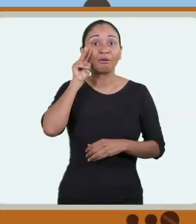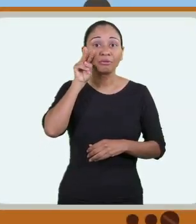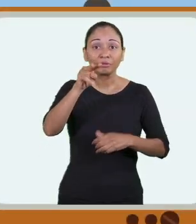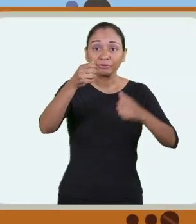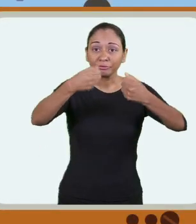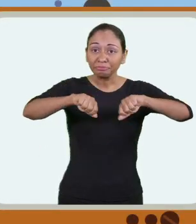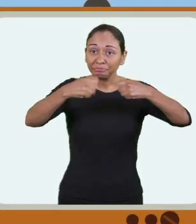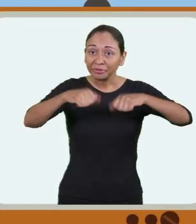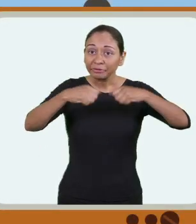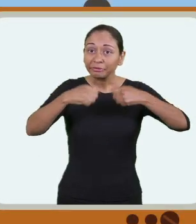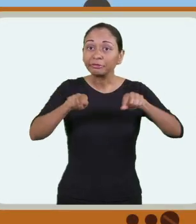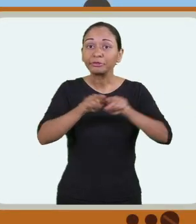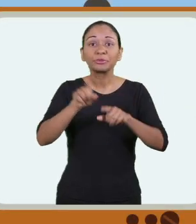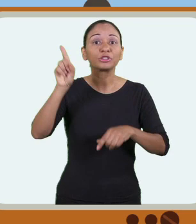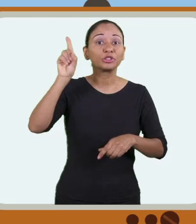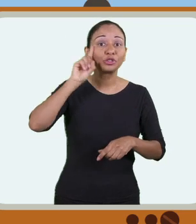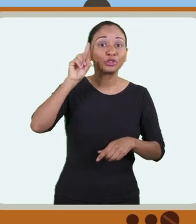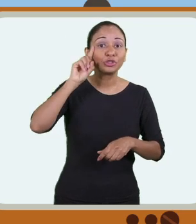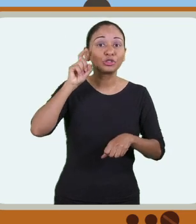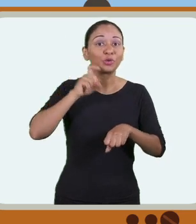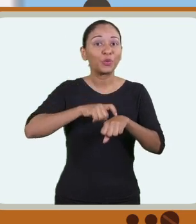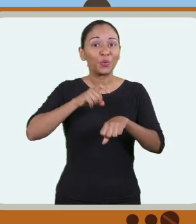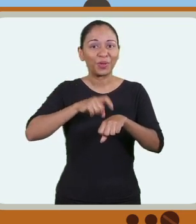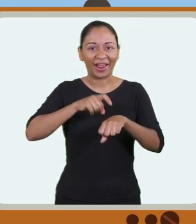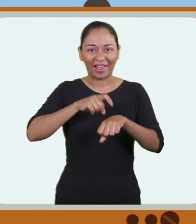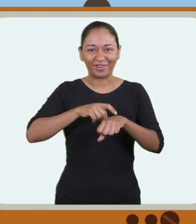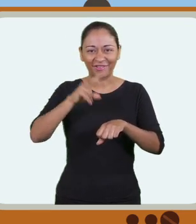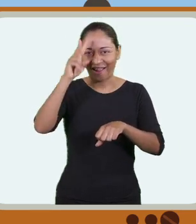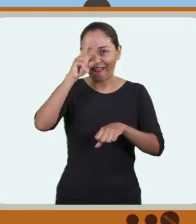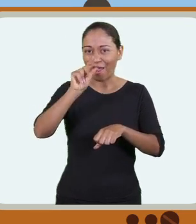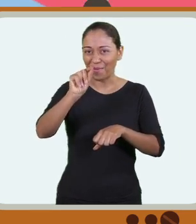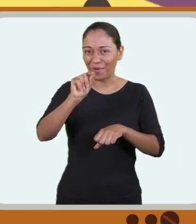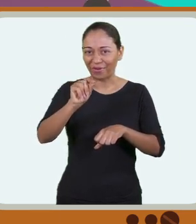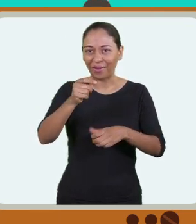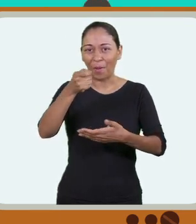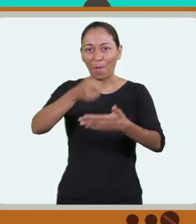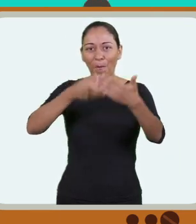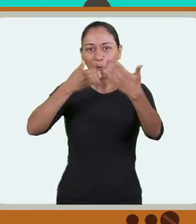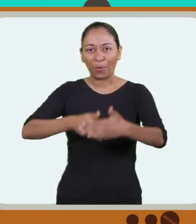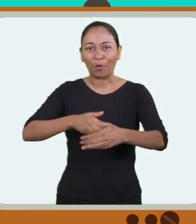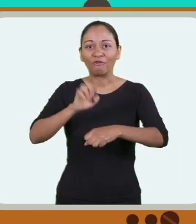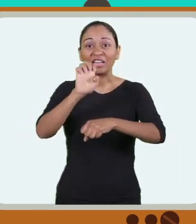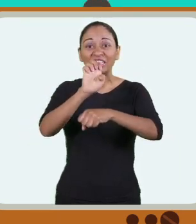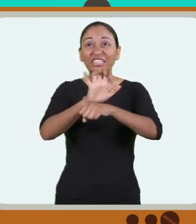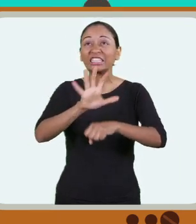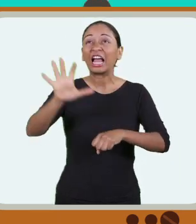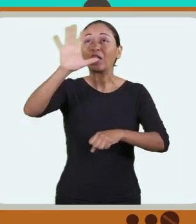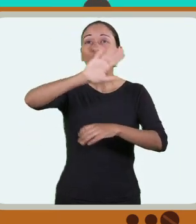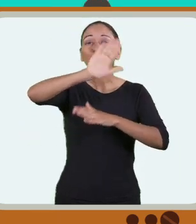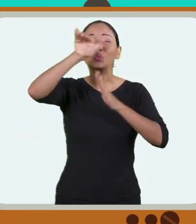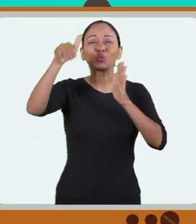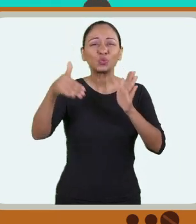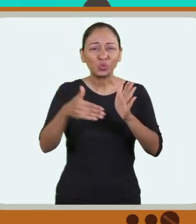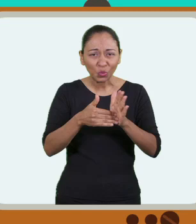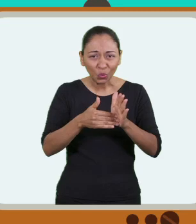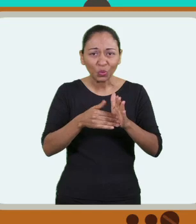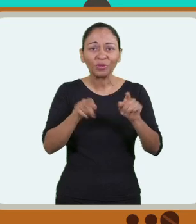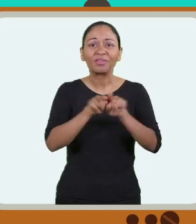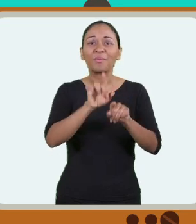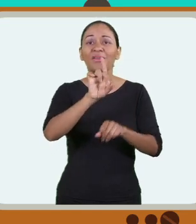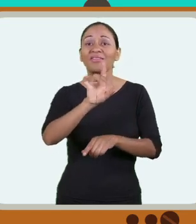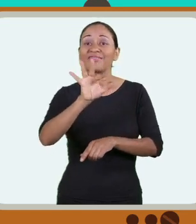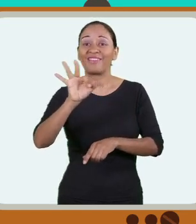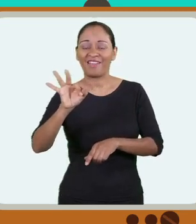Preste muita atenção também às datas e aos horários. E lembre-se, as provas serão realizadas em todos os estados da